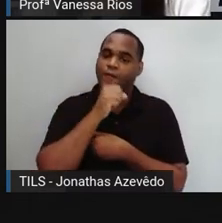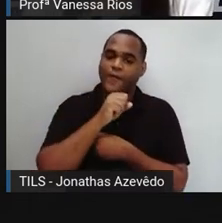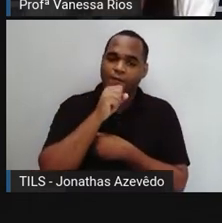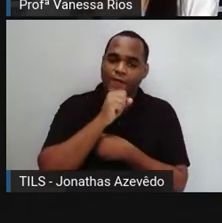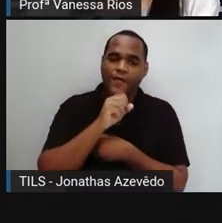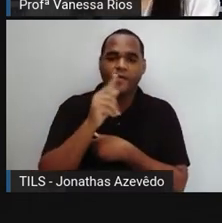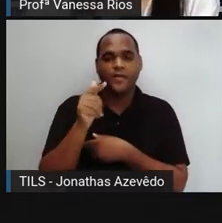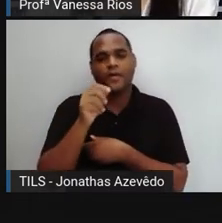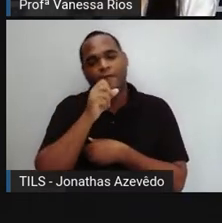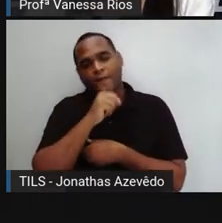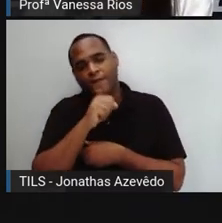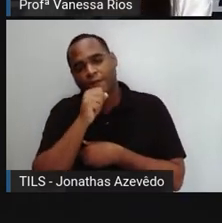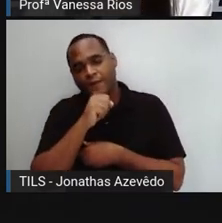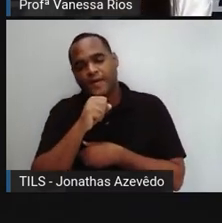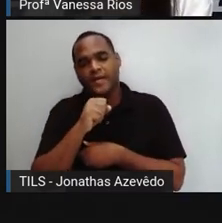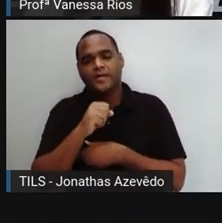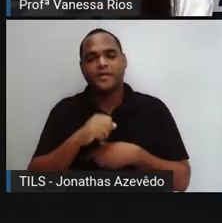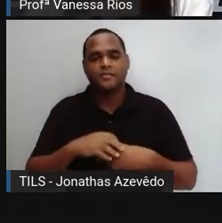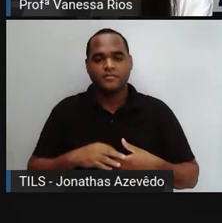o avô.